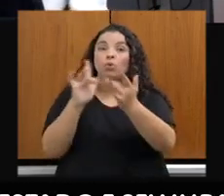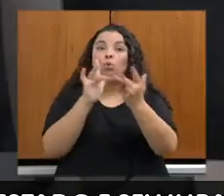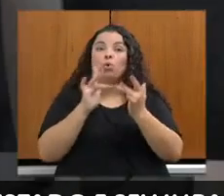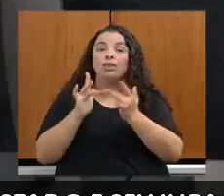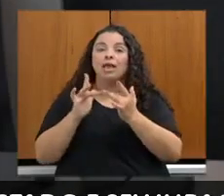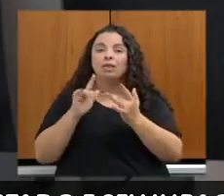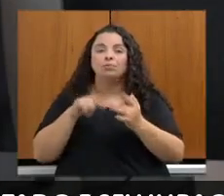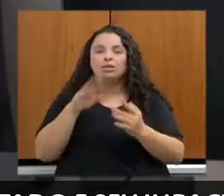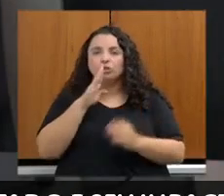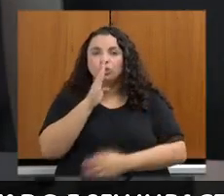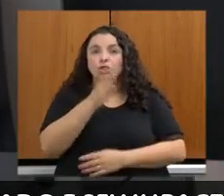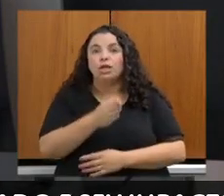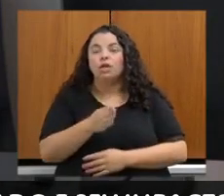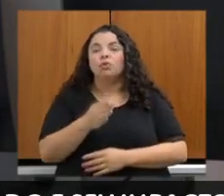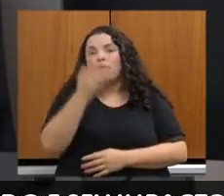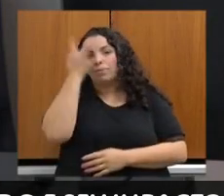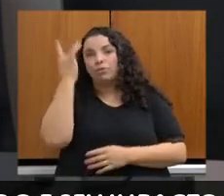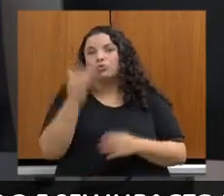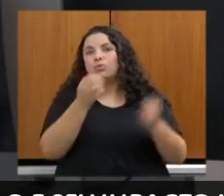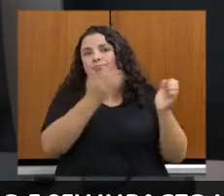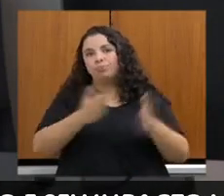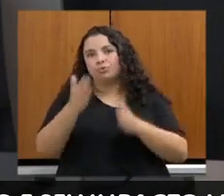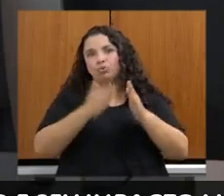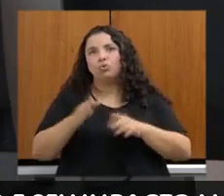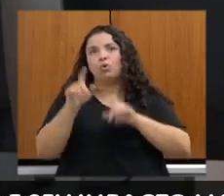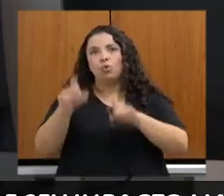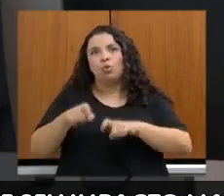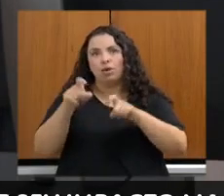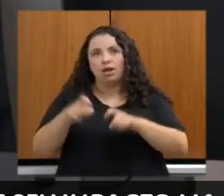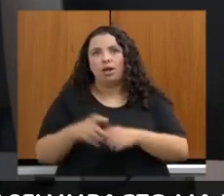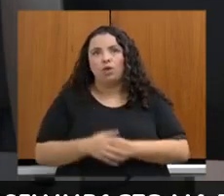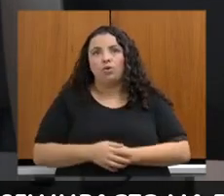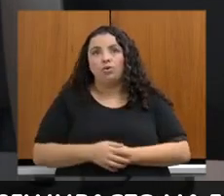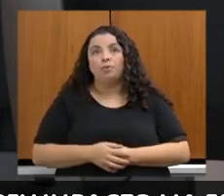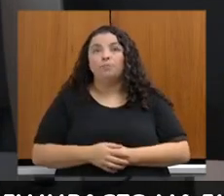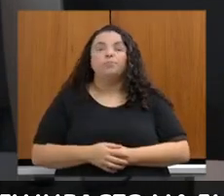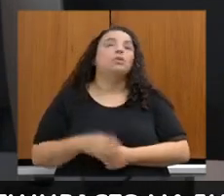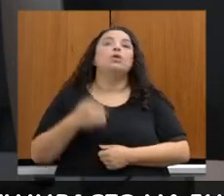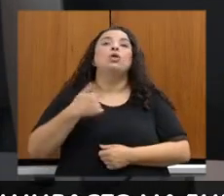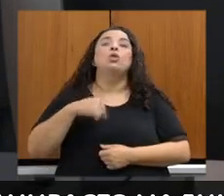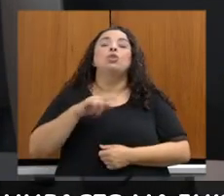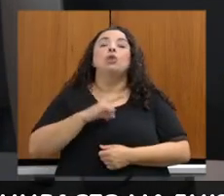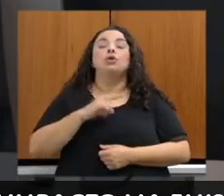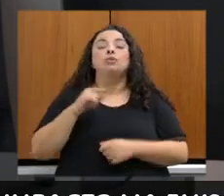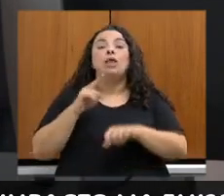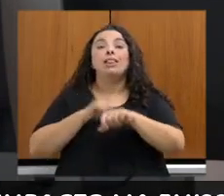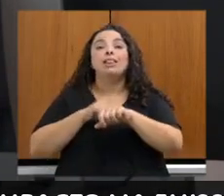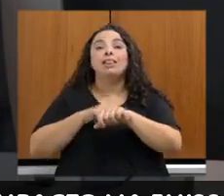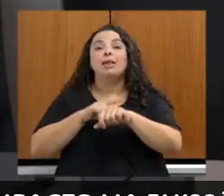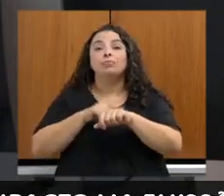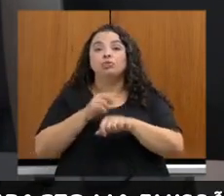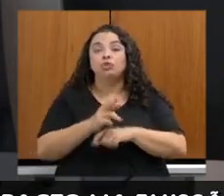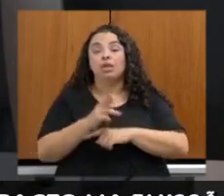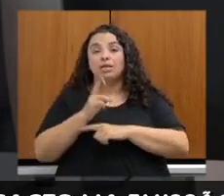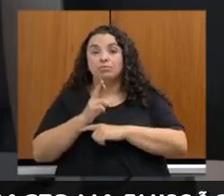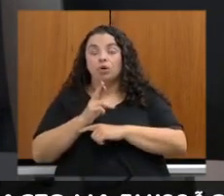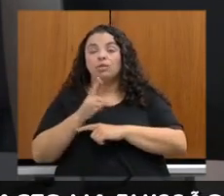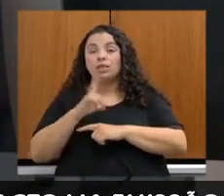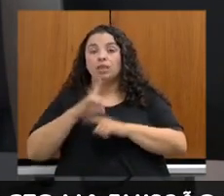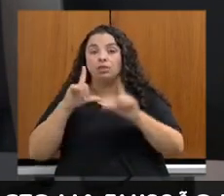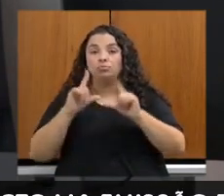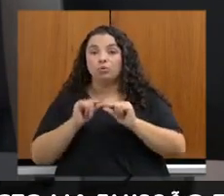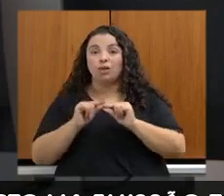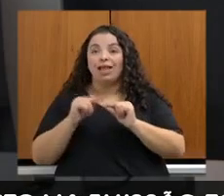produtor rural. Porque, em que pese, vou mostrar daqui a pouco, nós temos diminuído o nosso tempo de resposta entre a detecção e a nossa saída a campo.